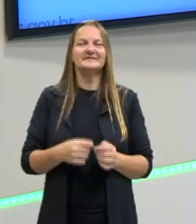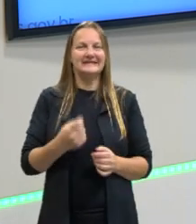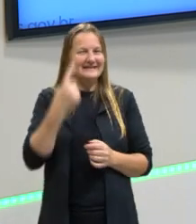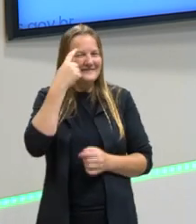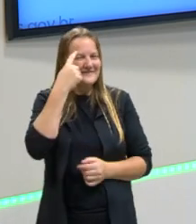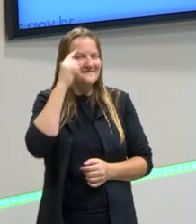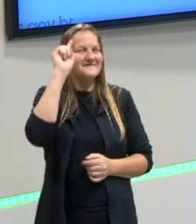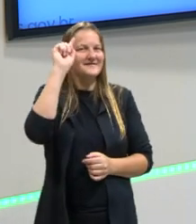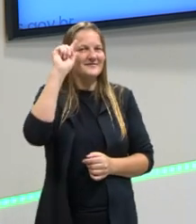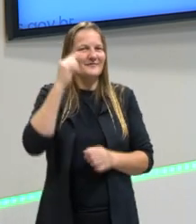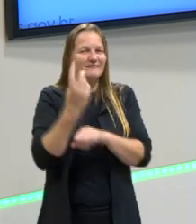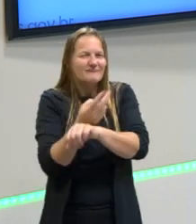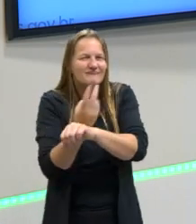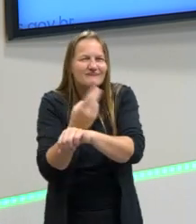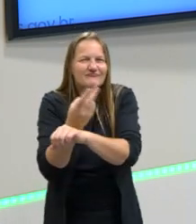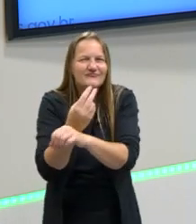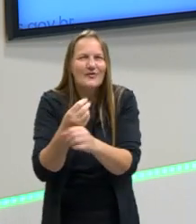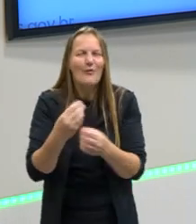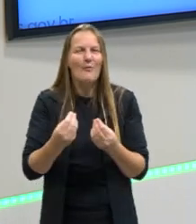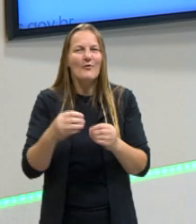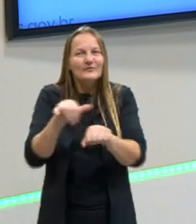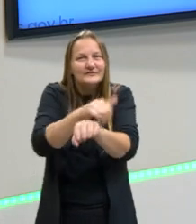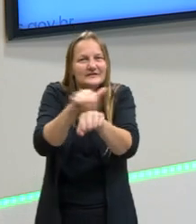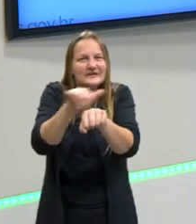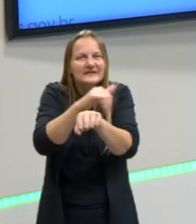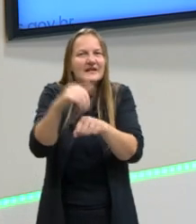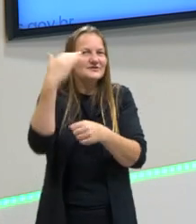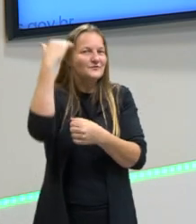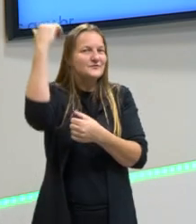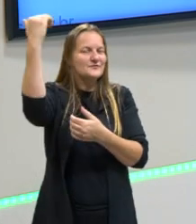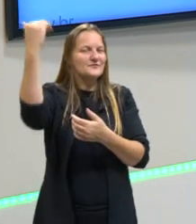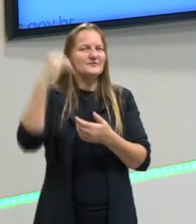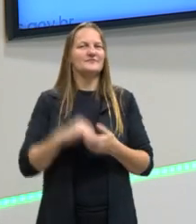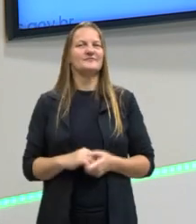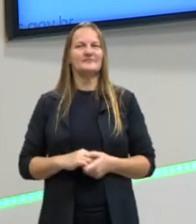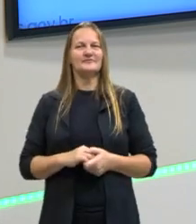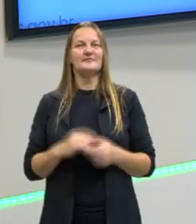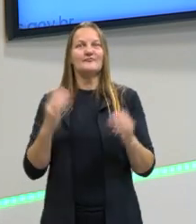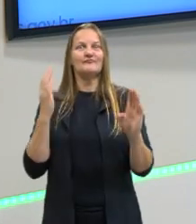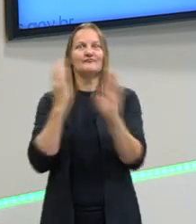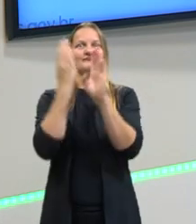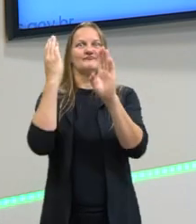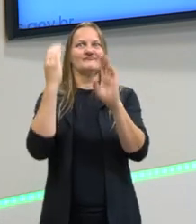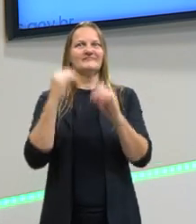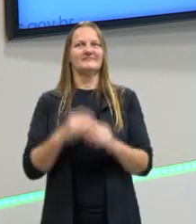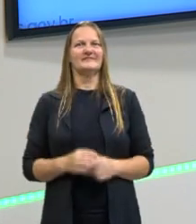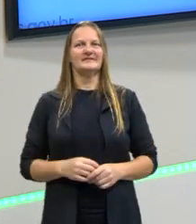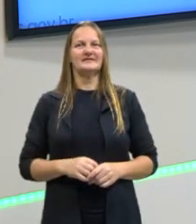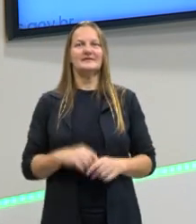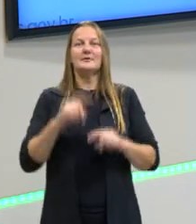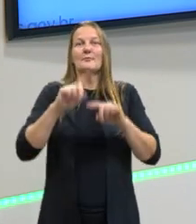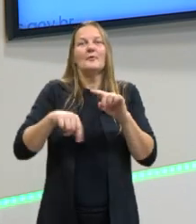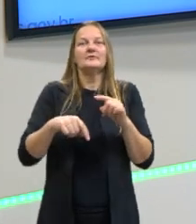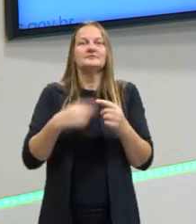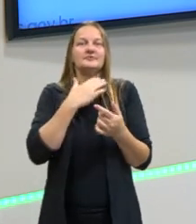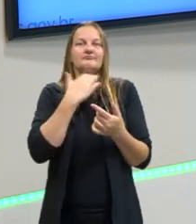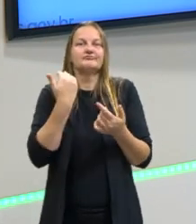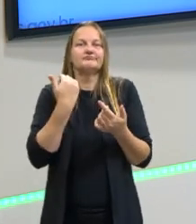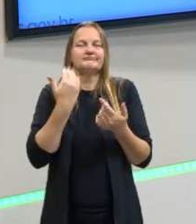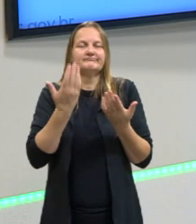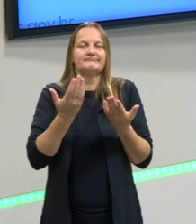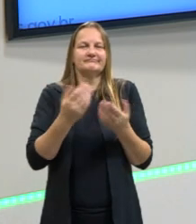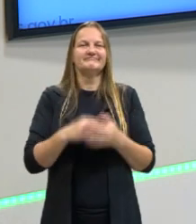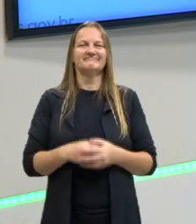Então, ele procura, procura, procura essa fama e ele só vai alcançar quando, de fato, ele não pode mais usufruir